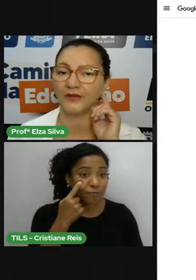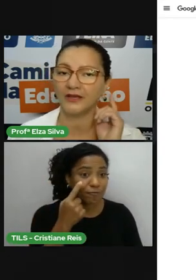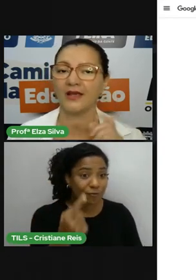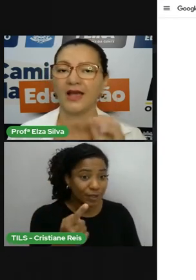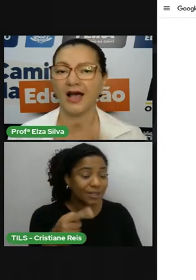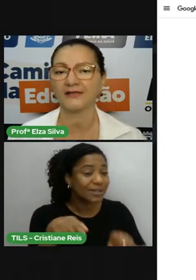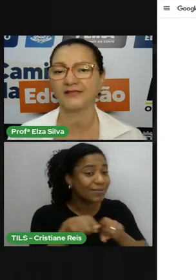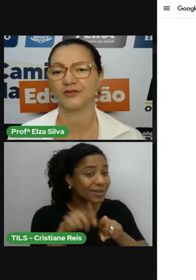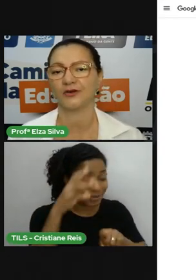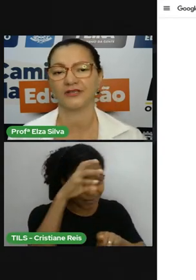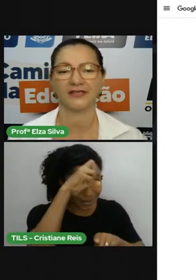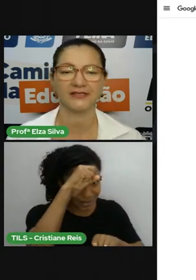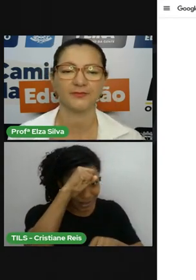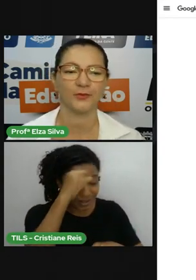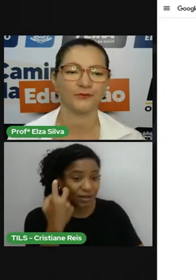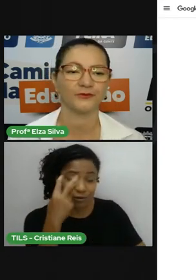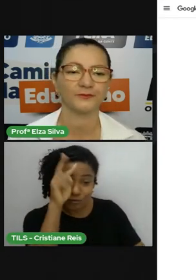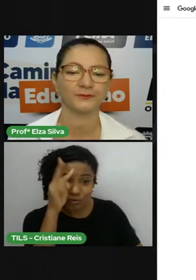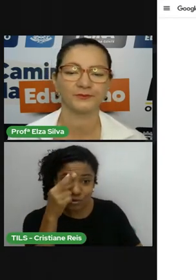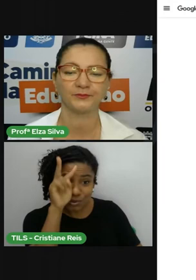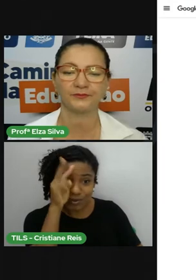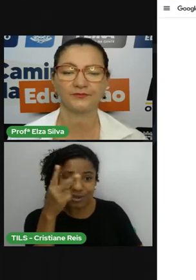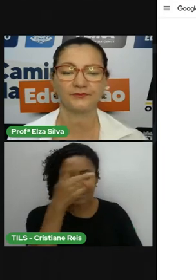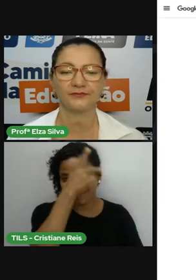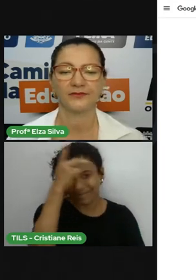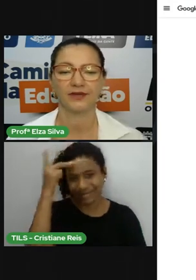ouvir As histórias Desse povo